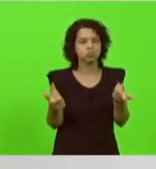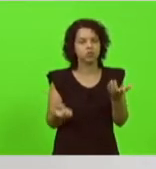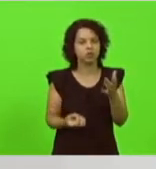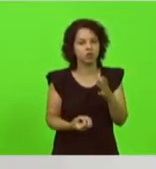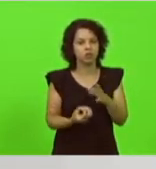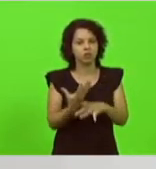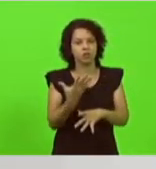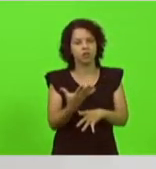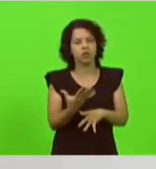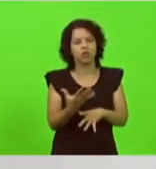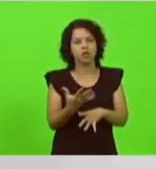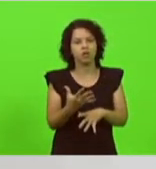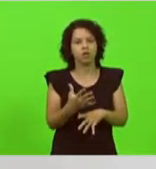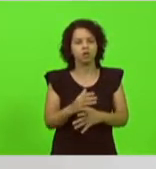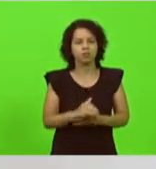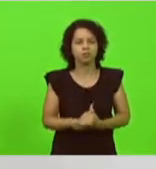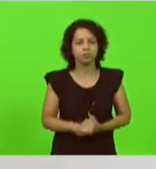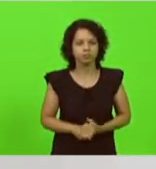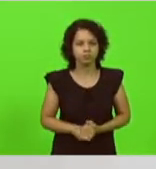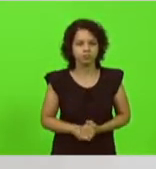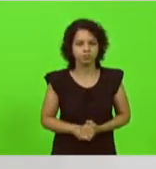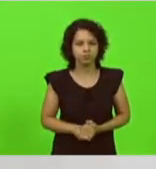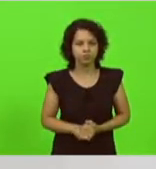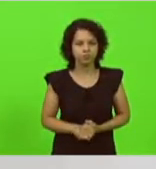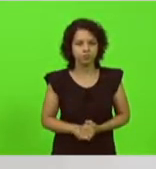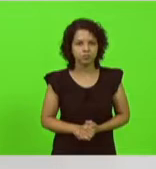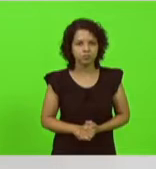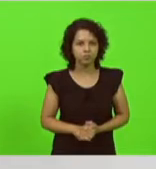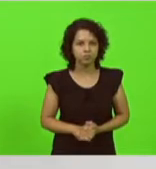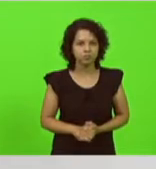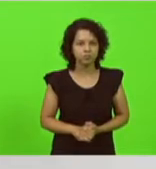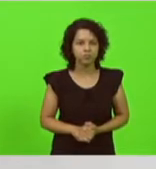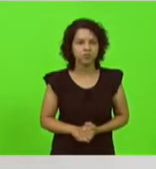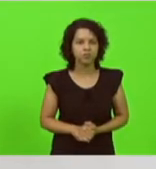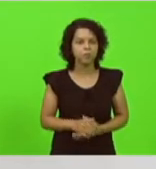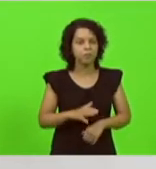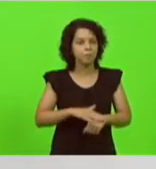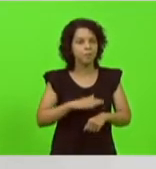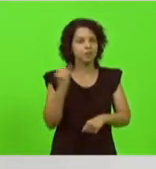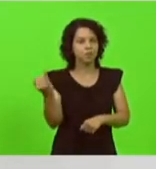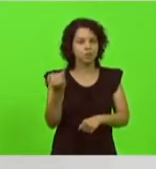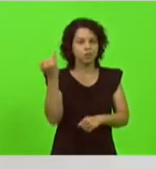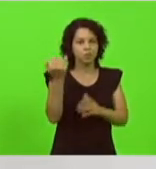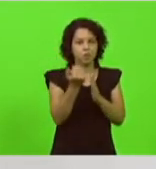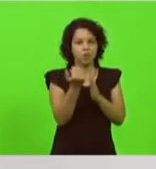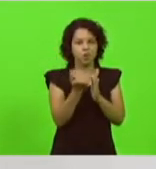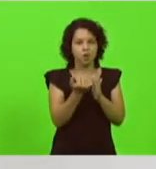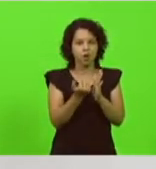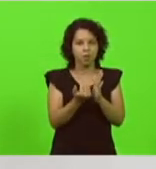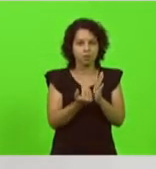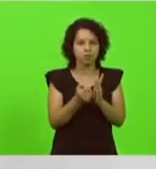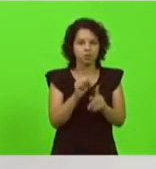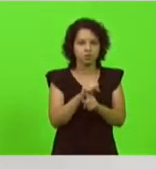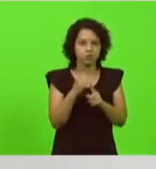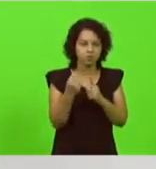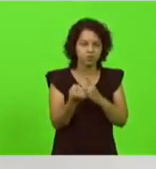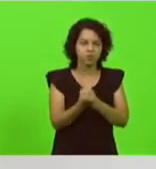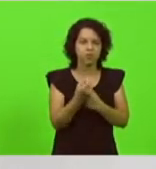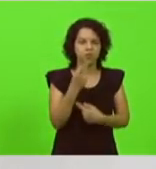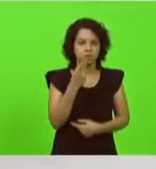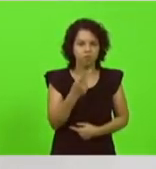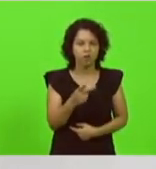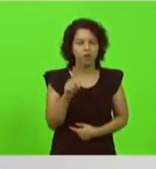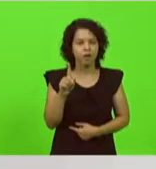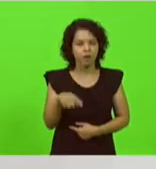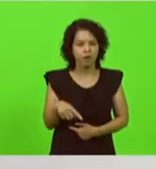mais importantes é um dos mais importantes programas sociais que eu sempre digo que é a geração